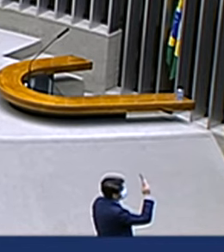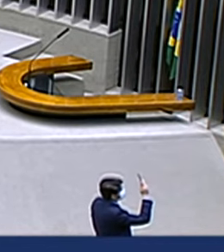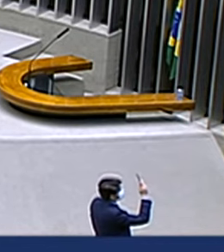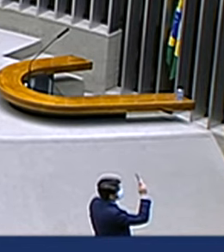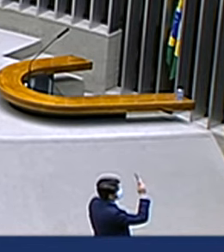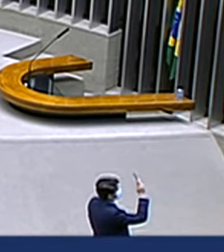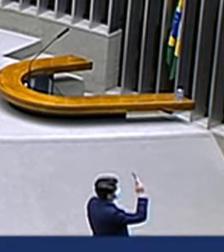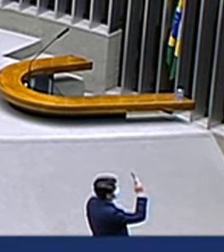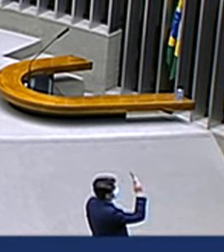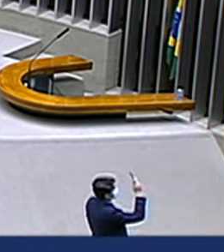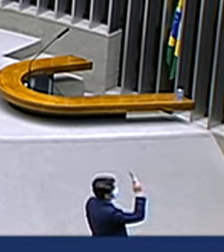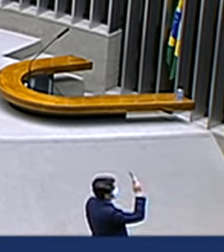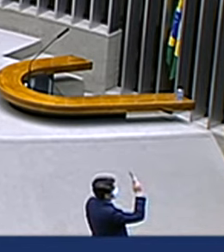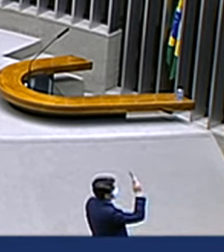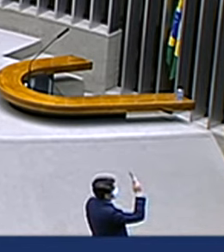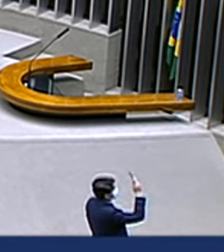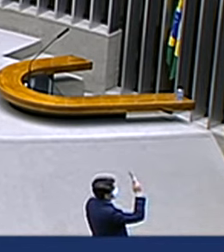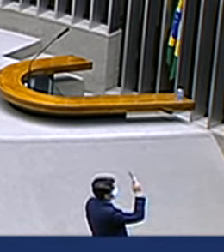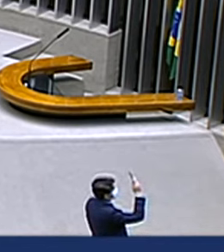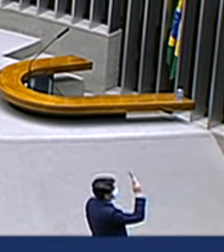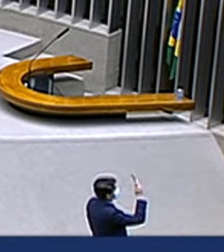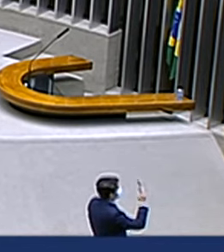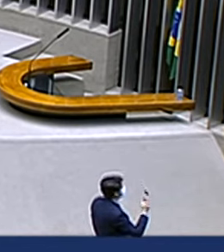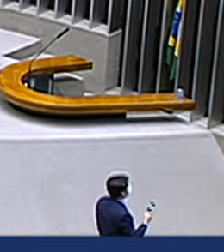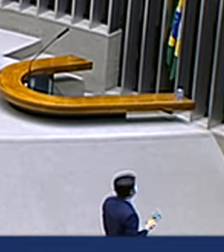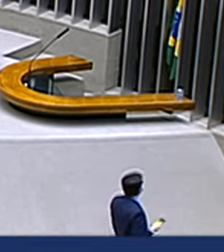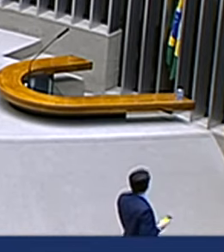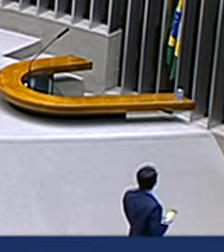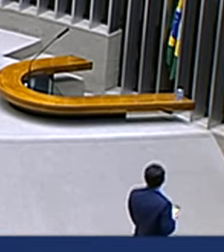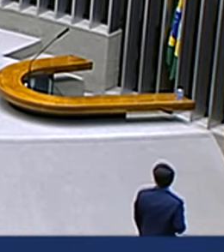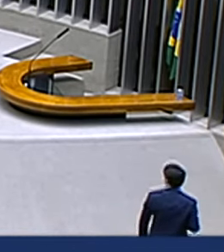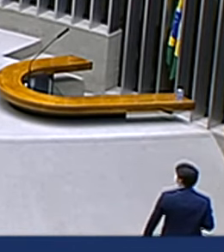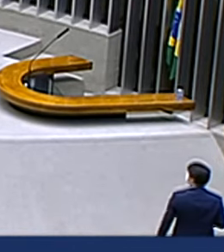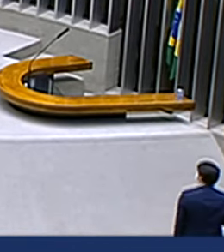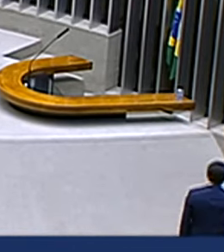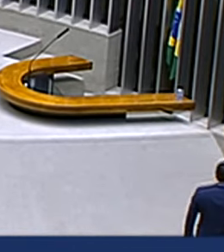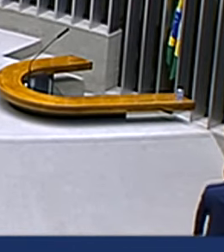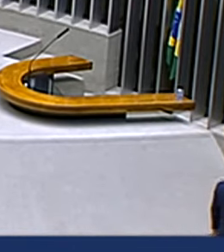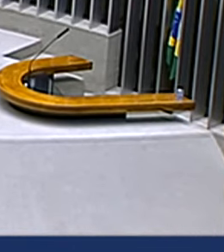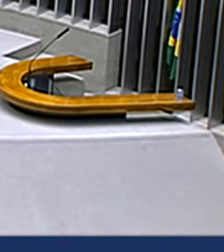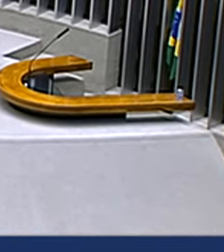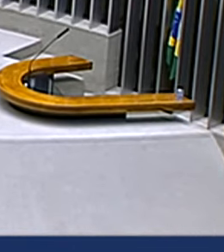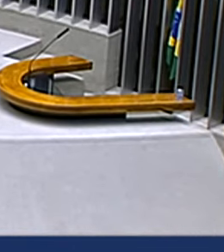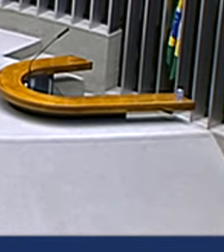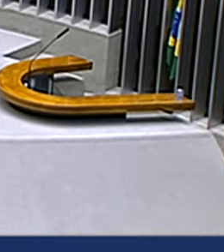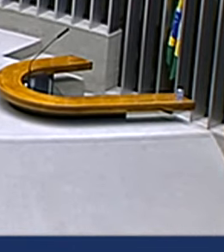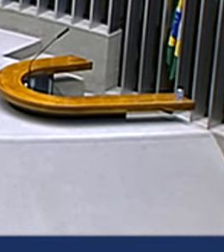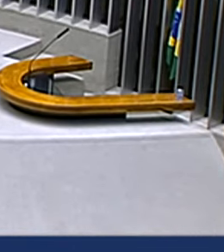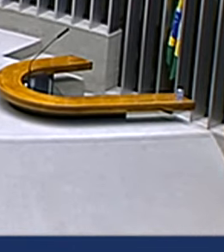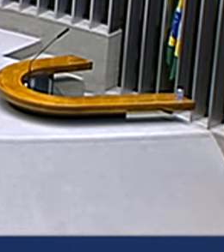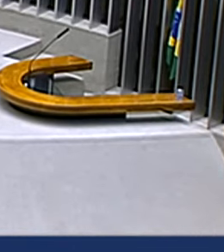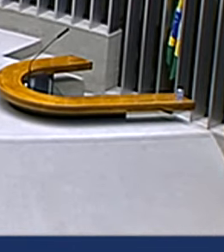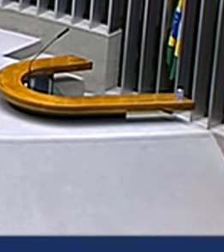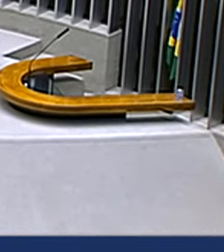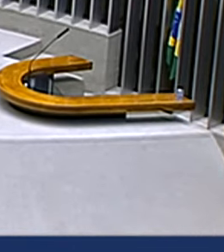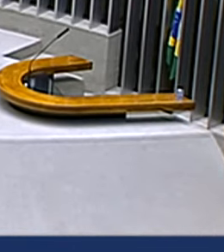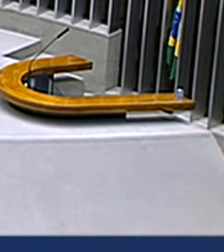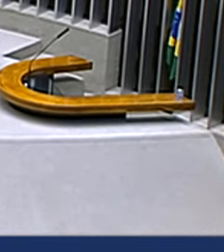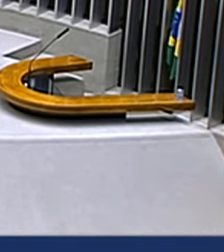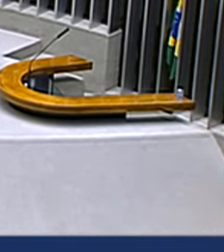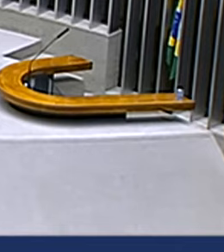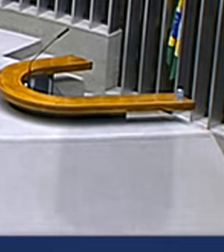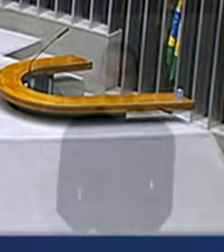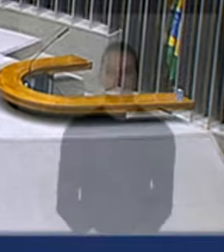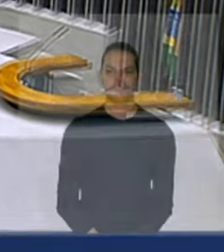entre representantes do Ministério da Agricultura, representantes de agricultores familiares, organizações de cooperativas, entre outros.